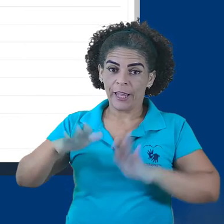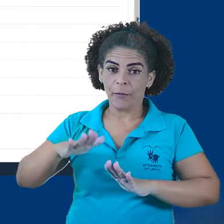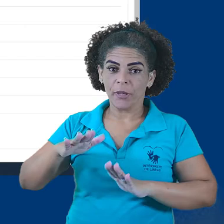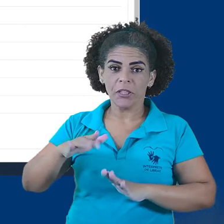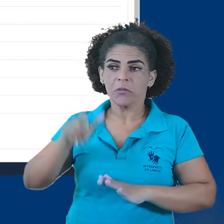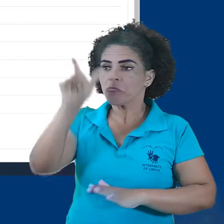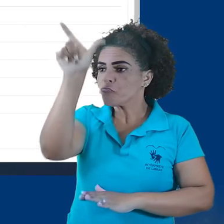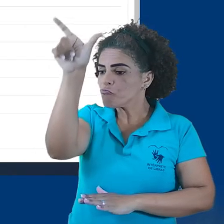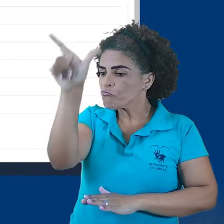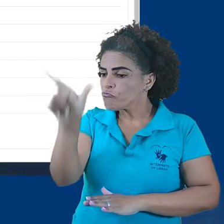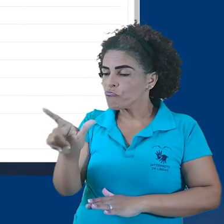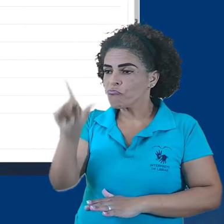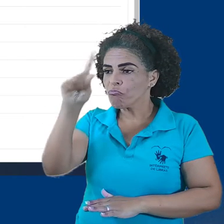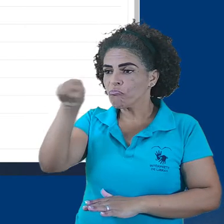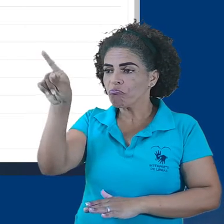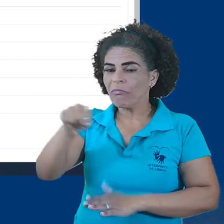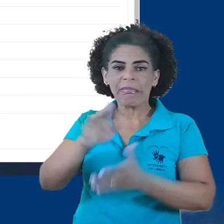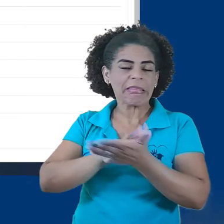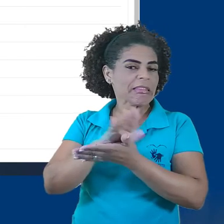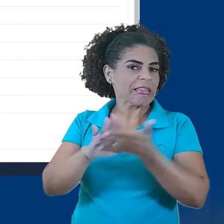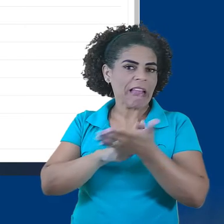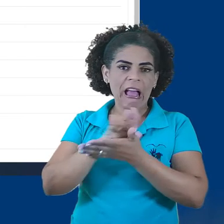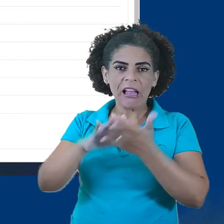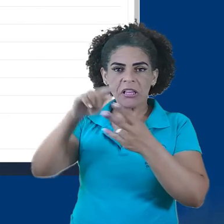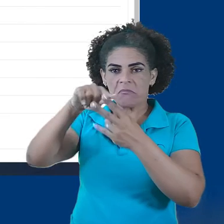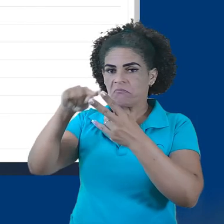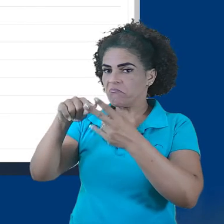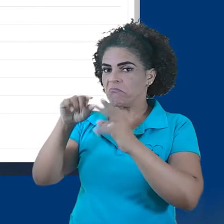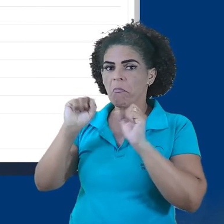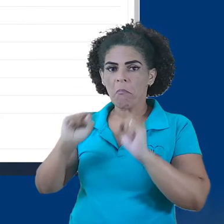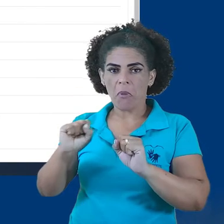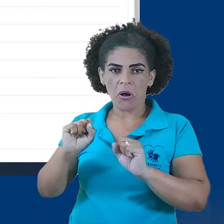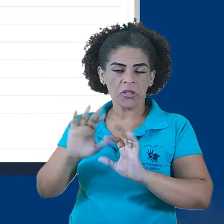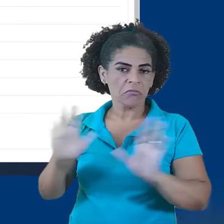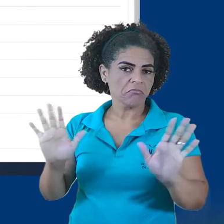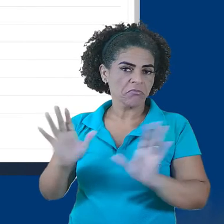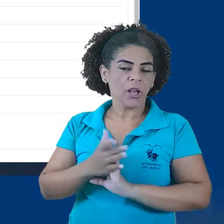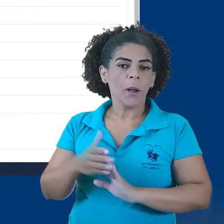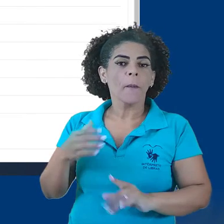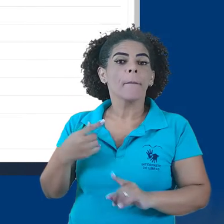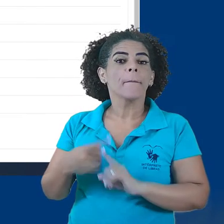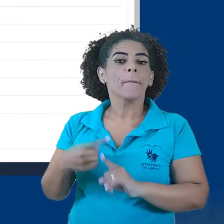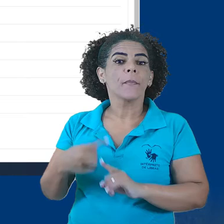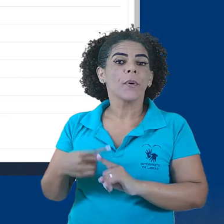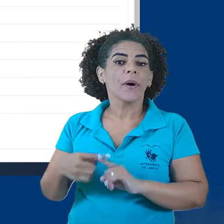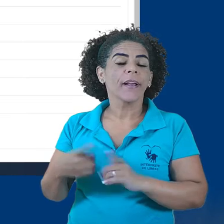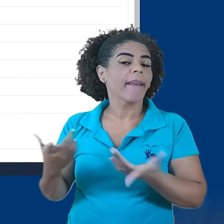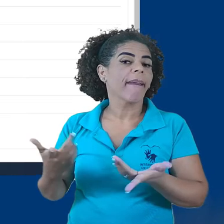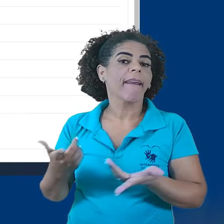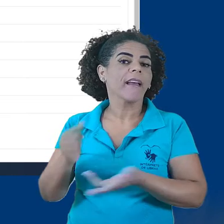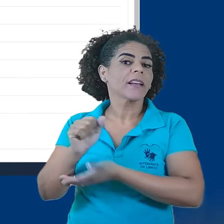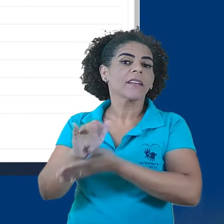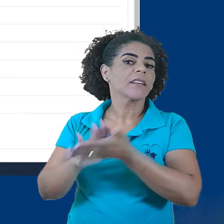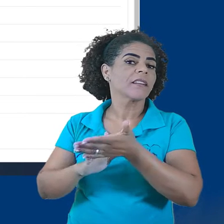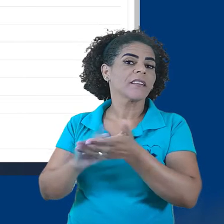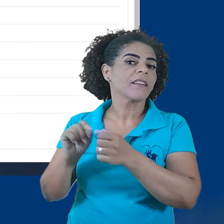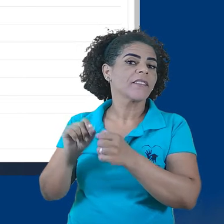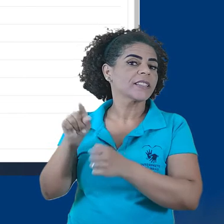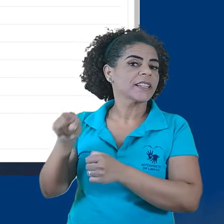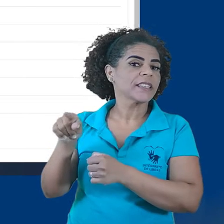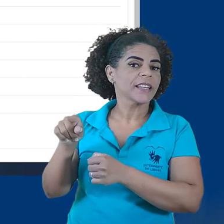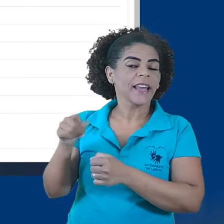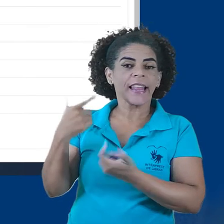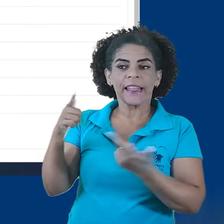marcar nenhuma das duas opções. E para que serviria esta tarefa?